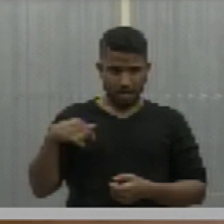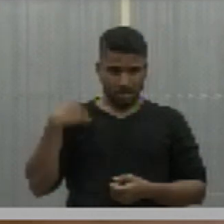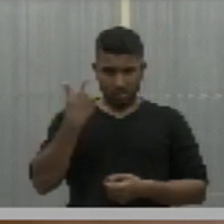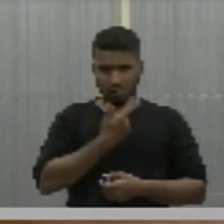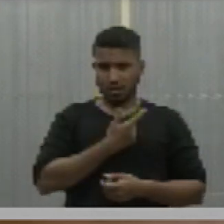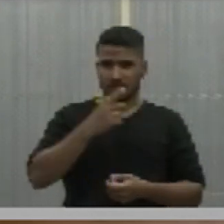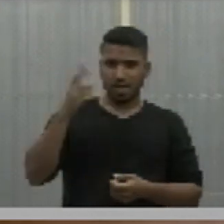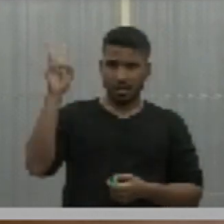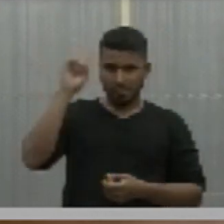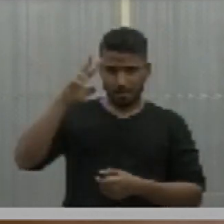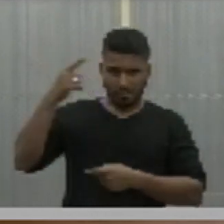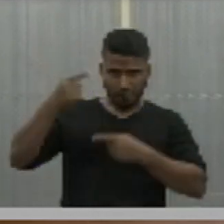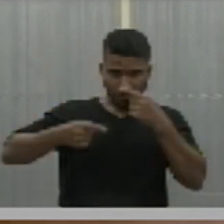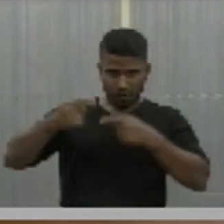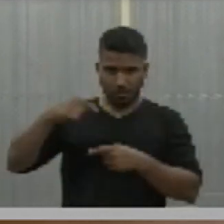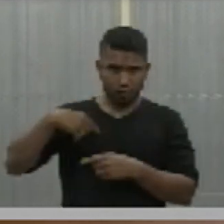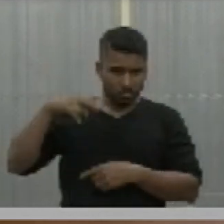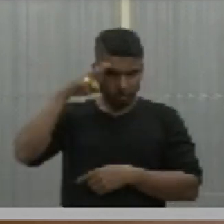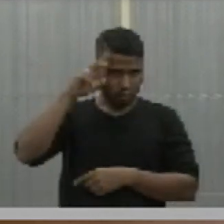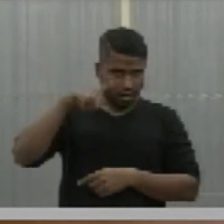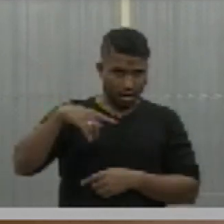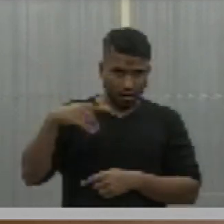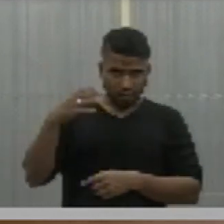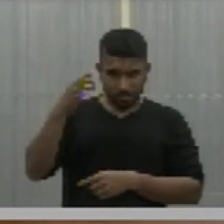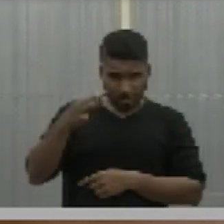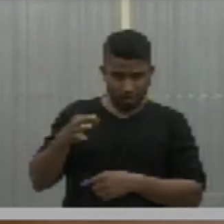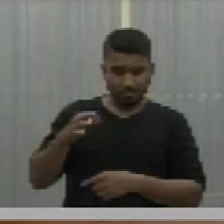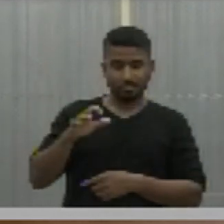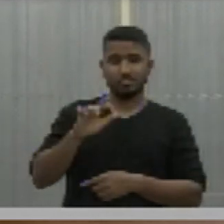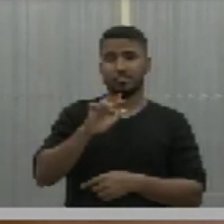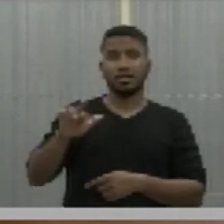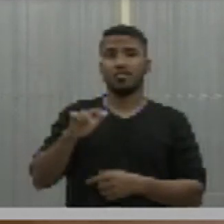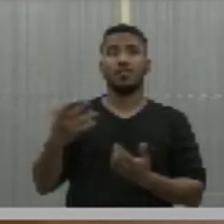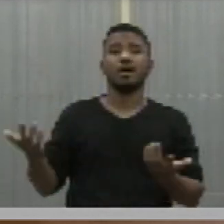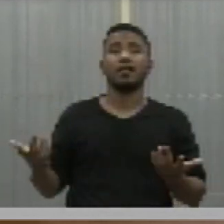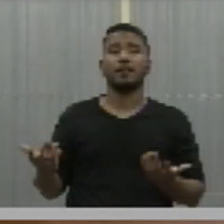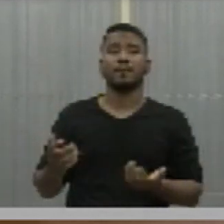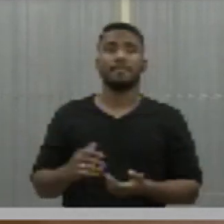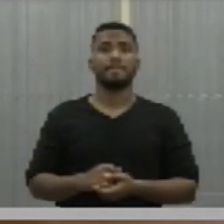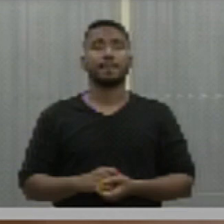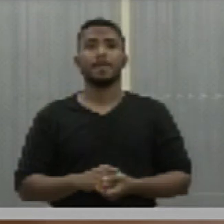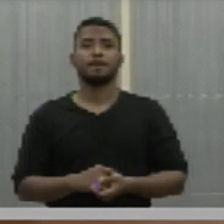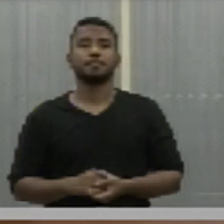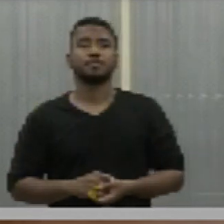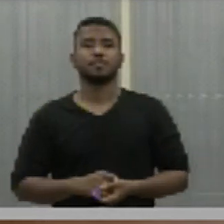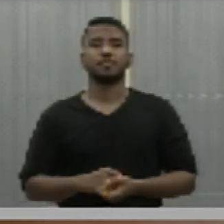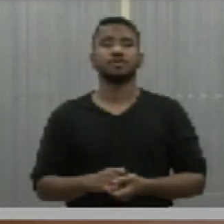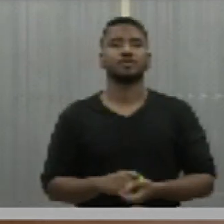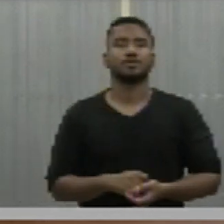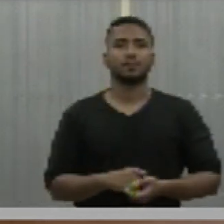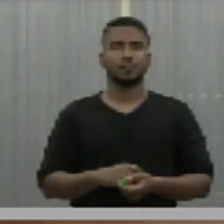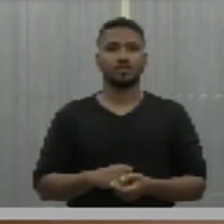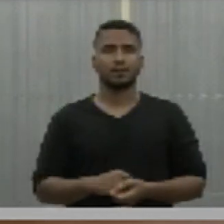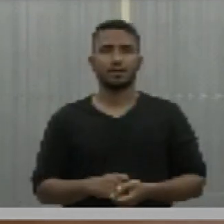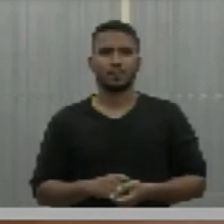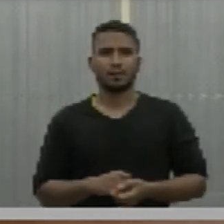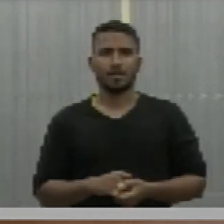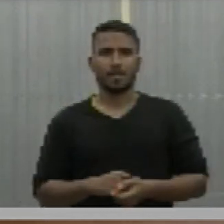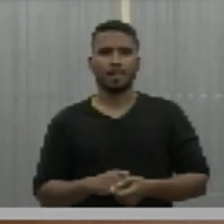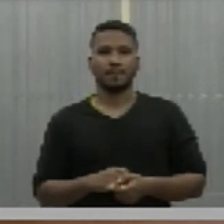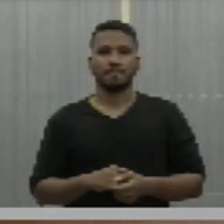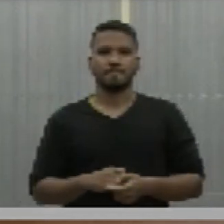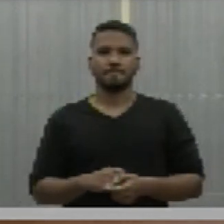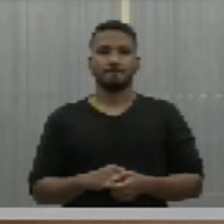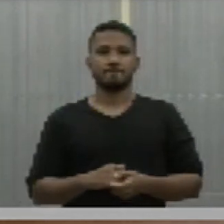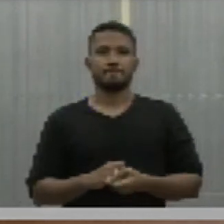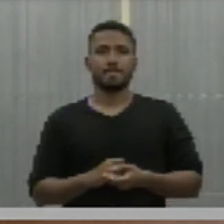memória política, para o nosso histórico? Então, por que que as grandes, as